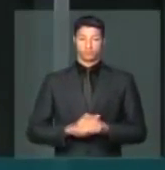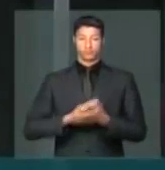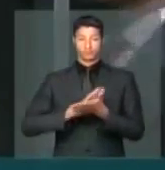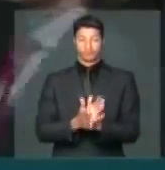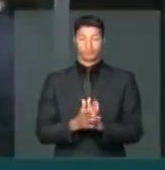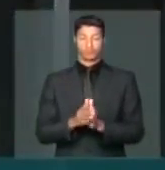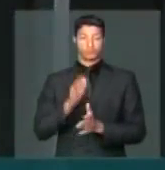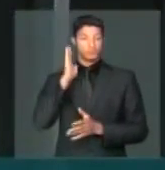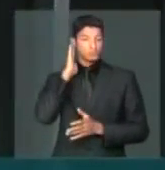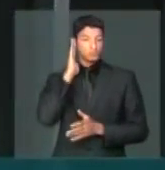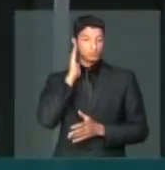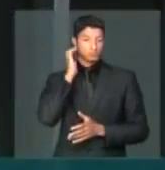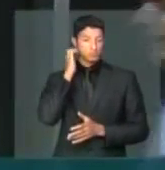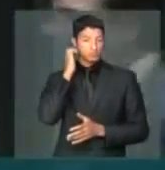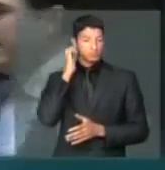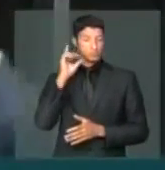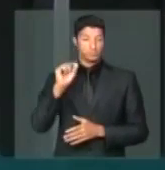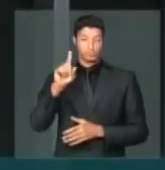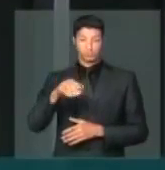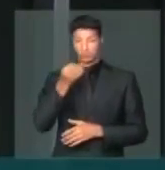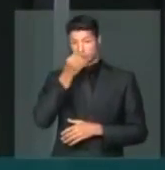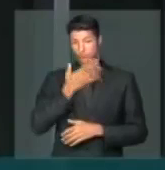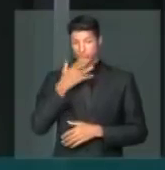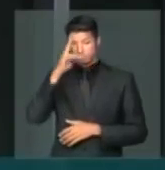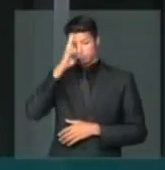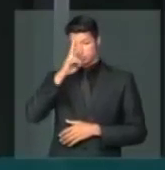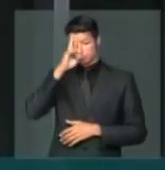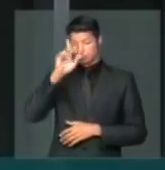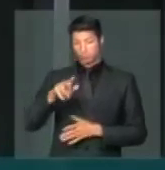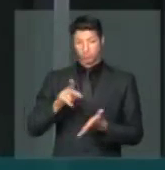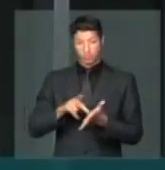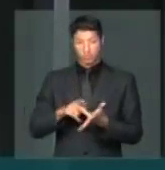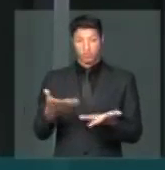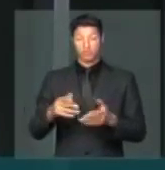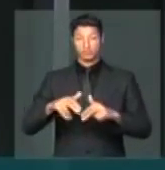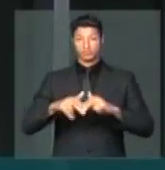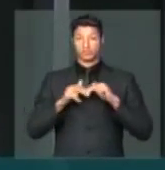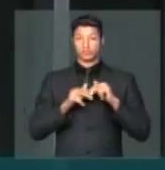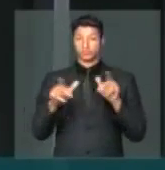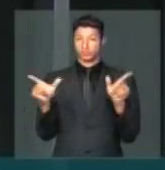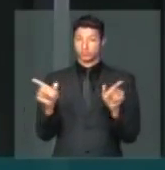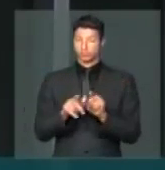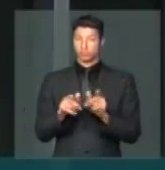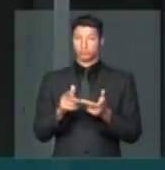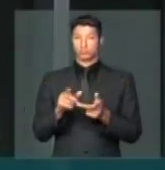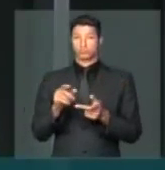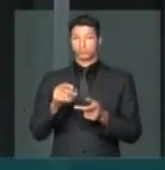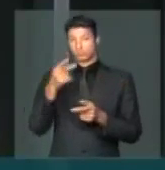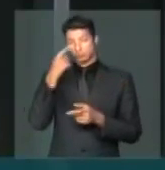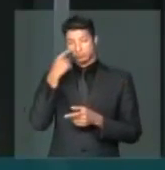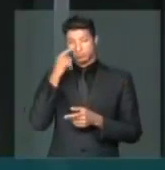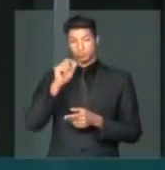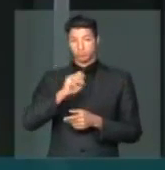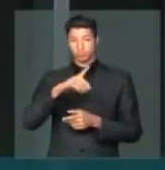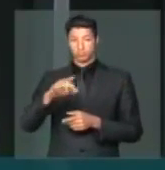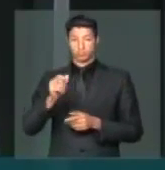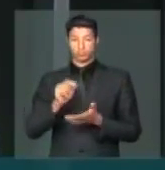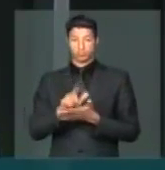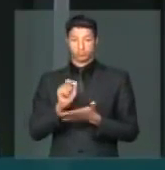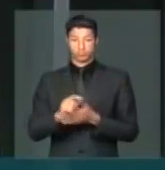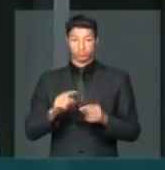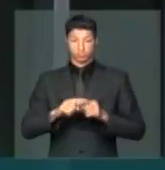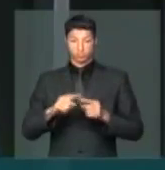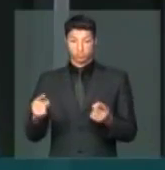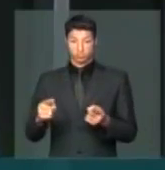estrangulados. Para concluir, deputado. E isso é bom lembrar o seguinte, é verdade, há partidos pequenos que se vendem que são de aluguel,